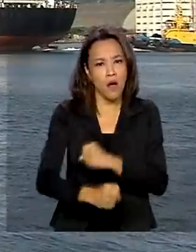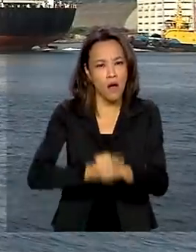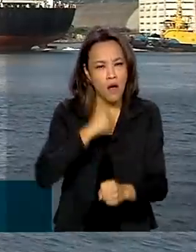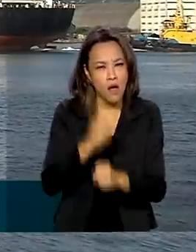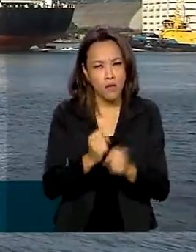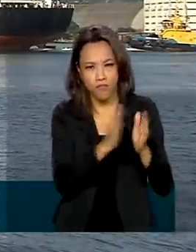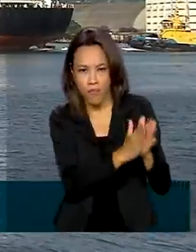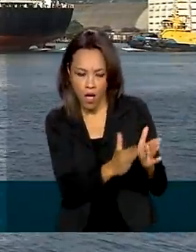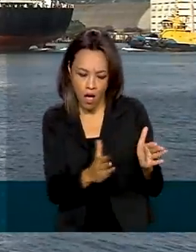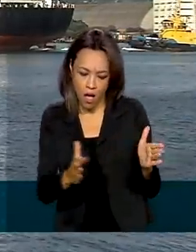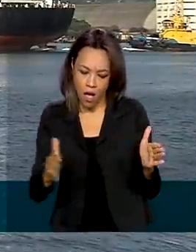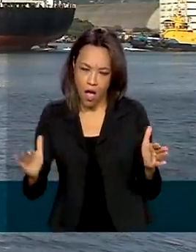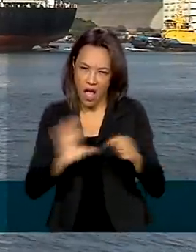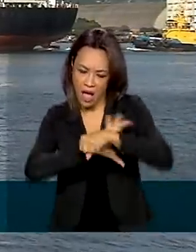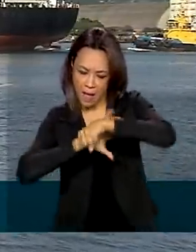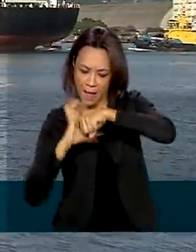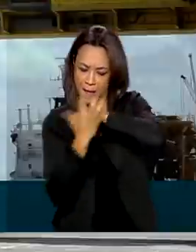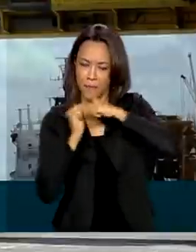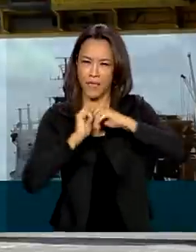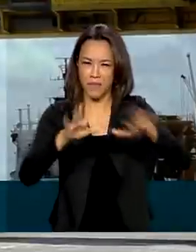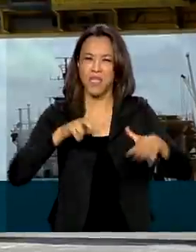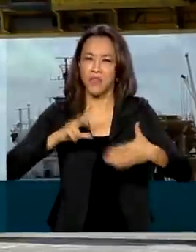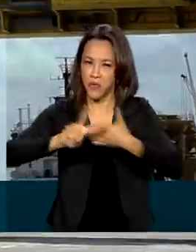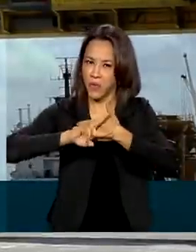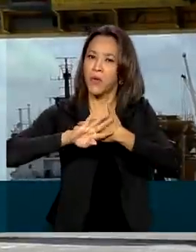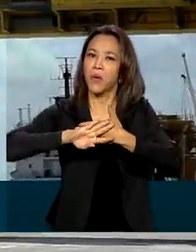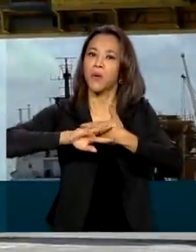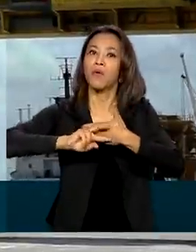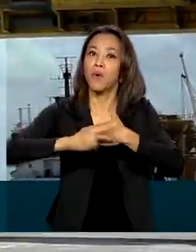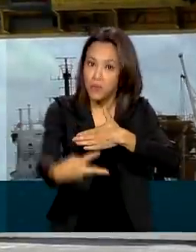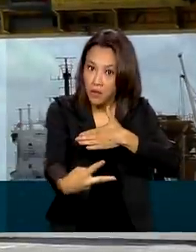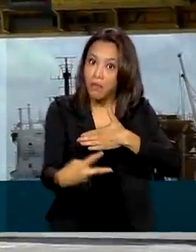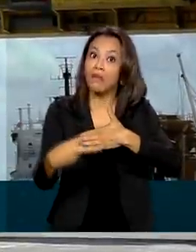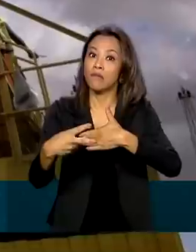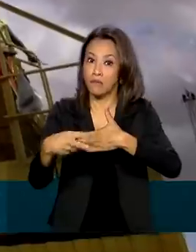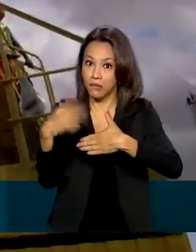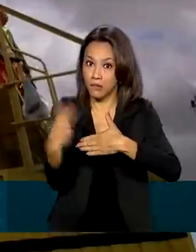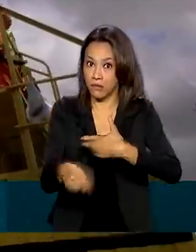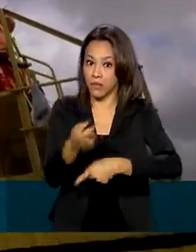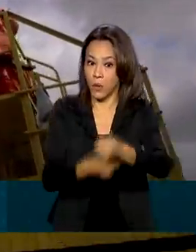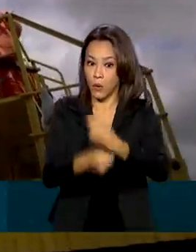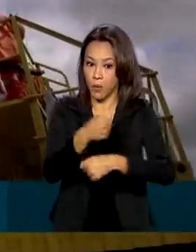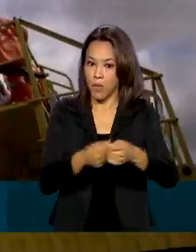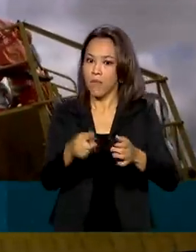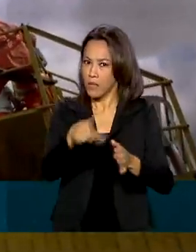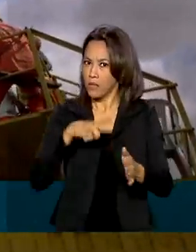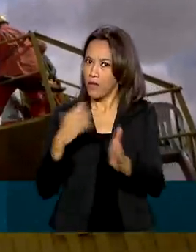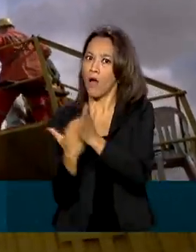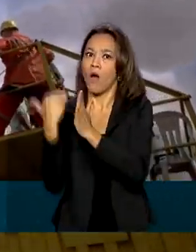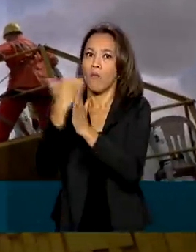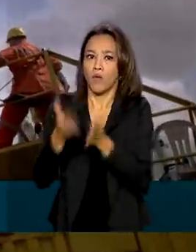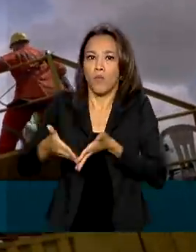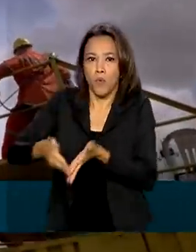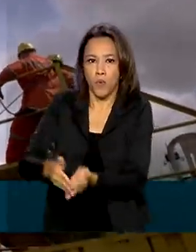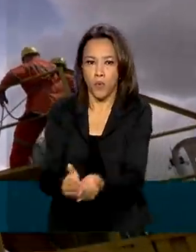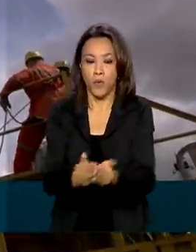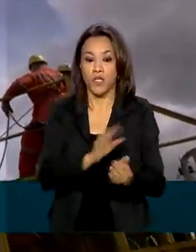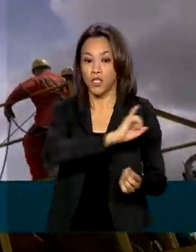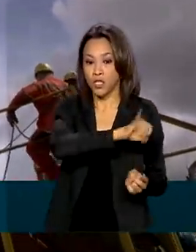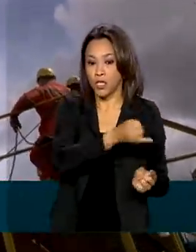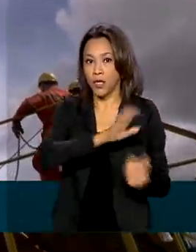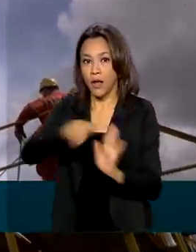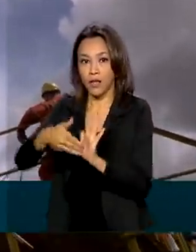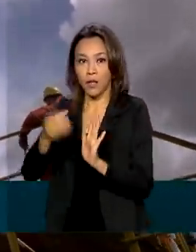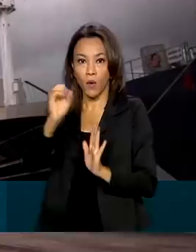do novo coronavírus afetou a economia, o setor portuário brasileiro cresceu. De janeiro a outubro foram embarcadas quase